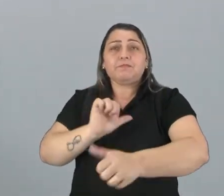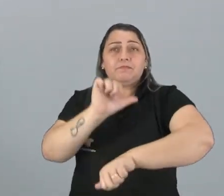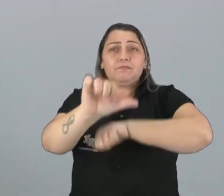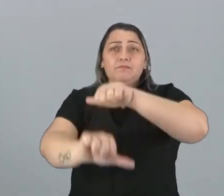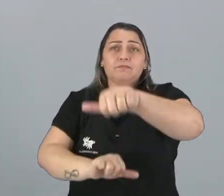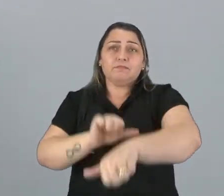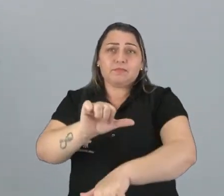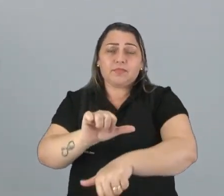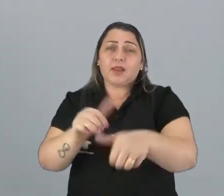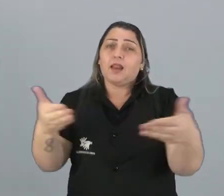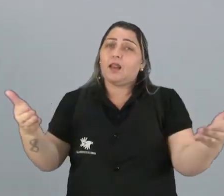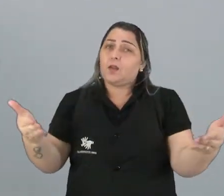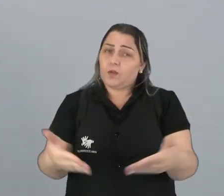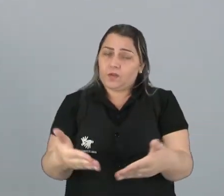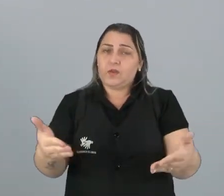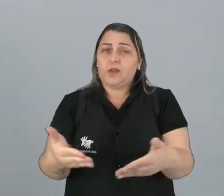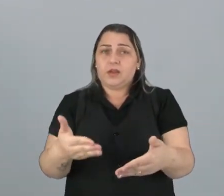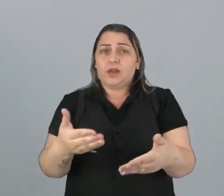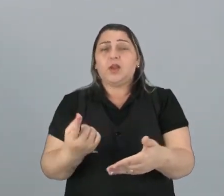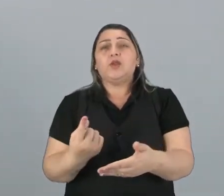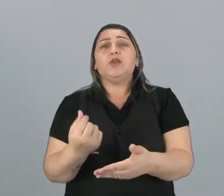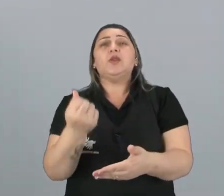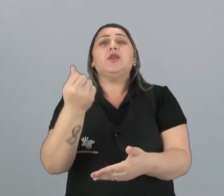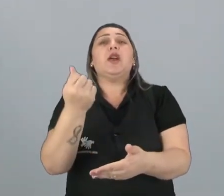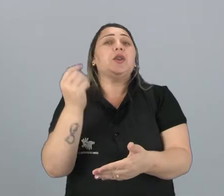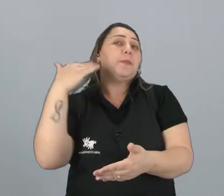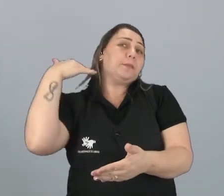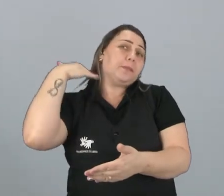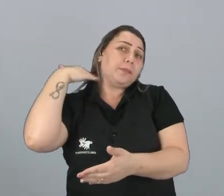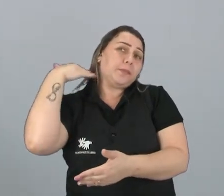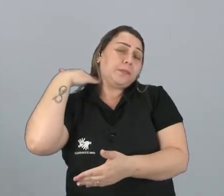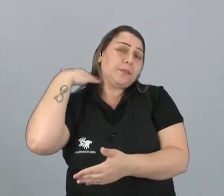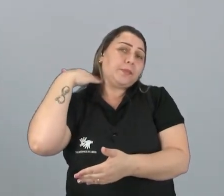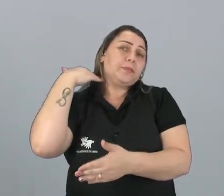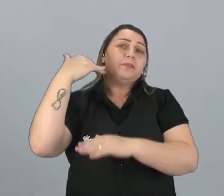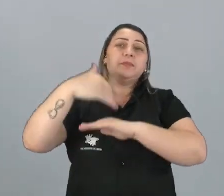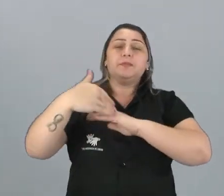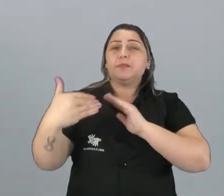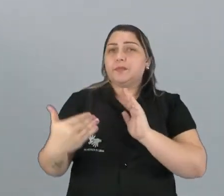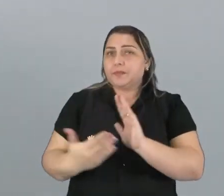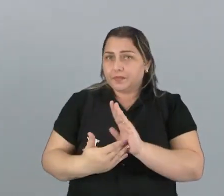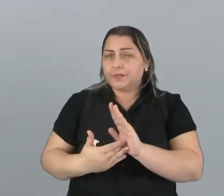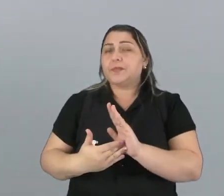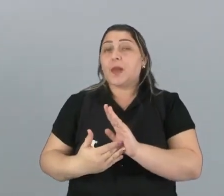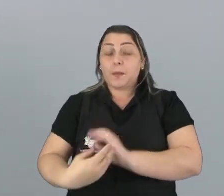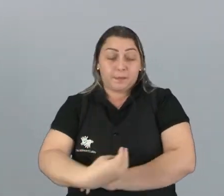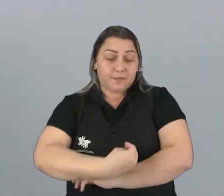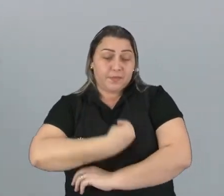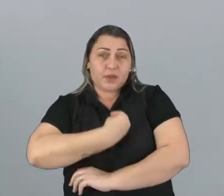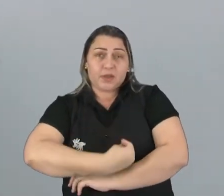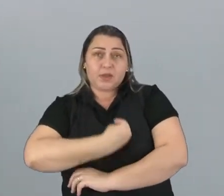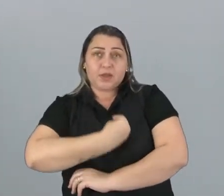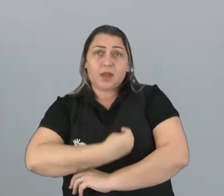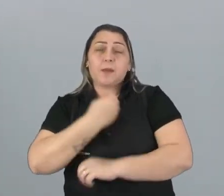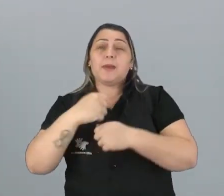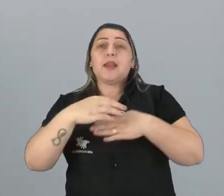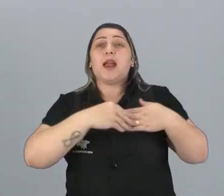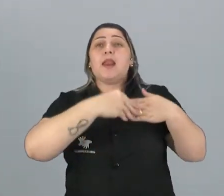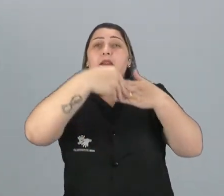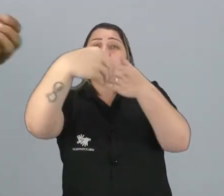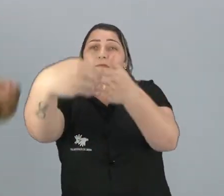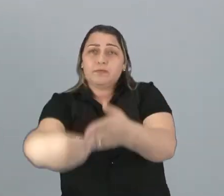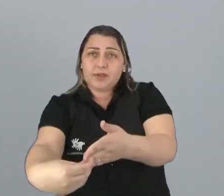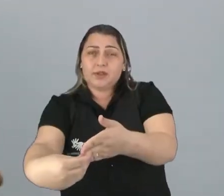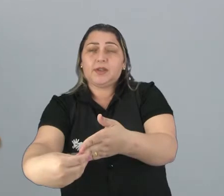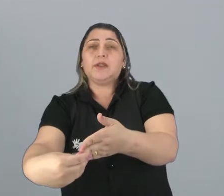e aí evoluiu para a questão de dinheiro de bancos, e tudo isso era uma questão presencial, deveria levar esse